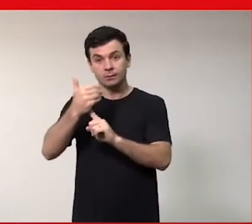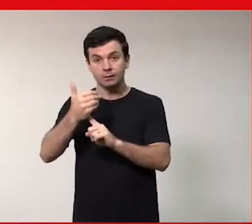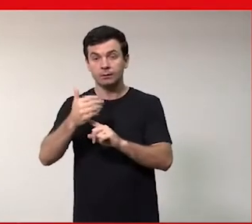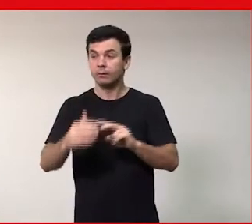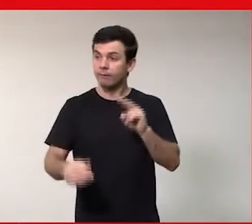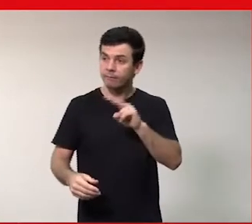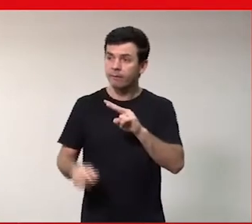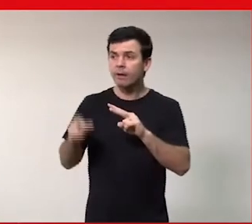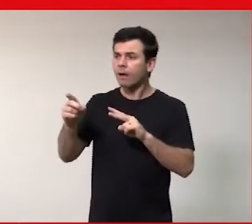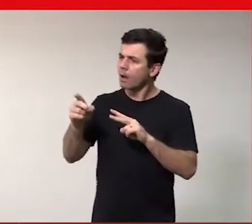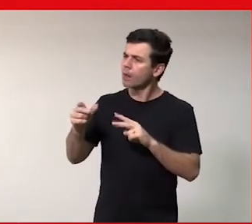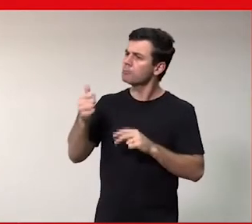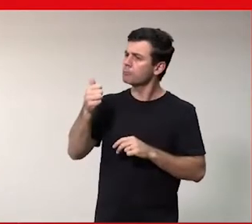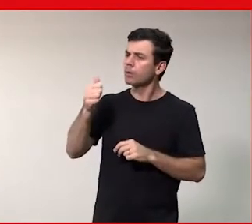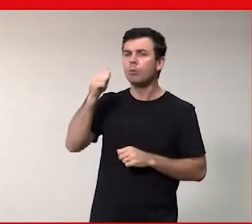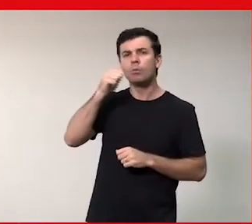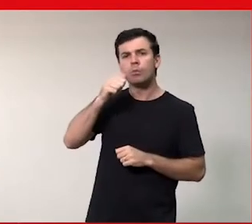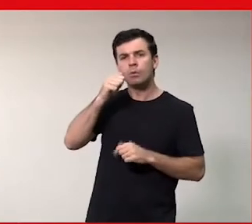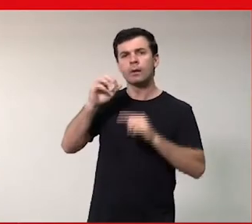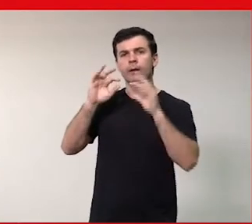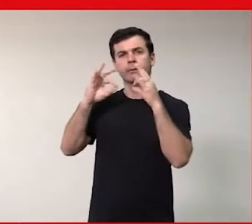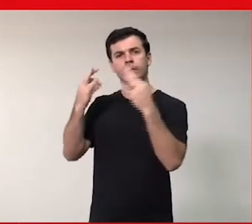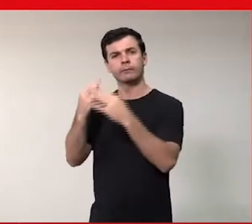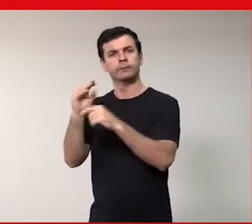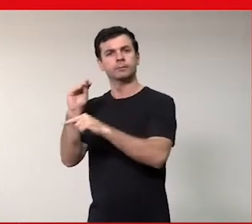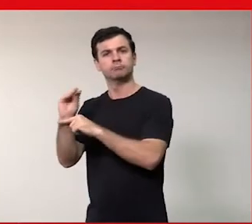famílias também que também